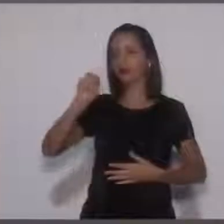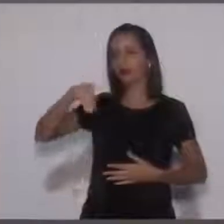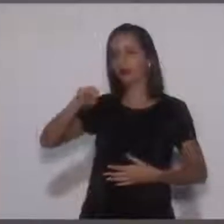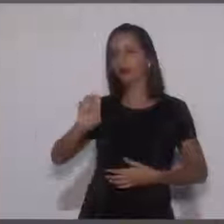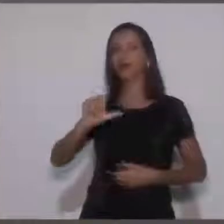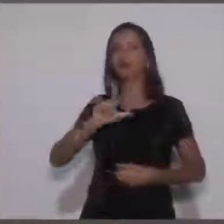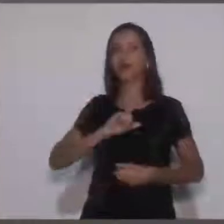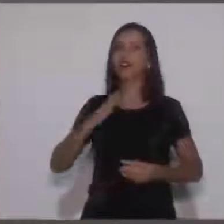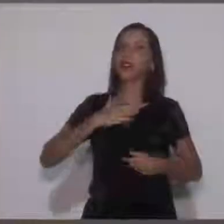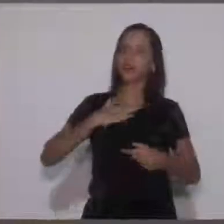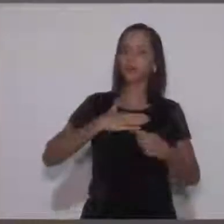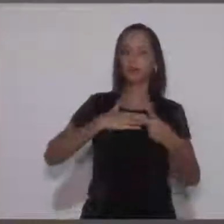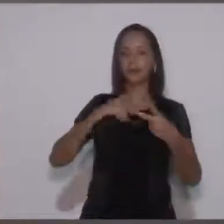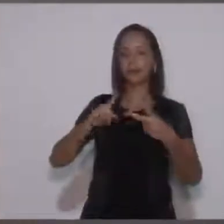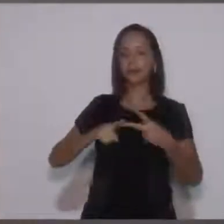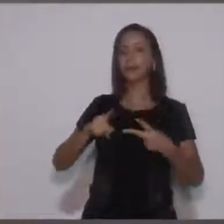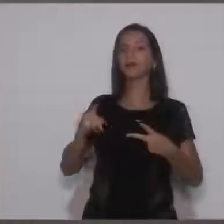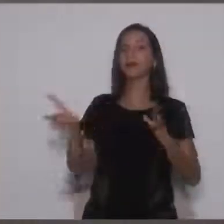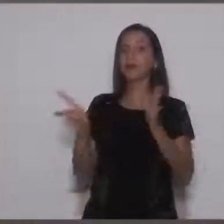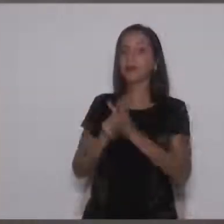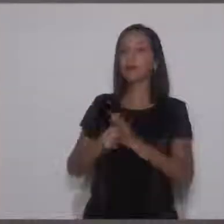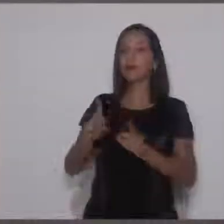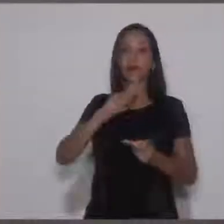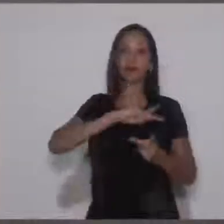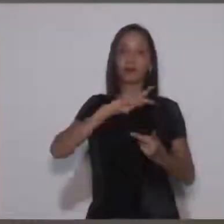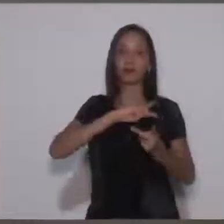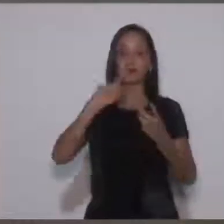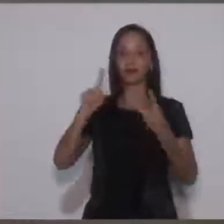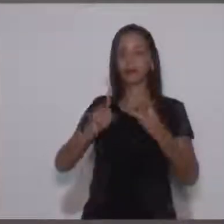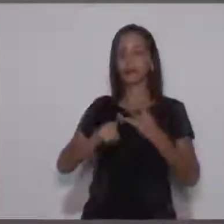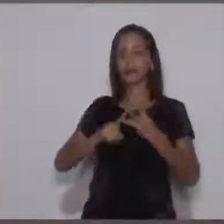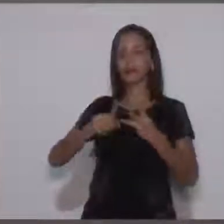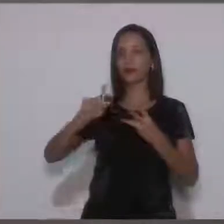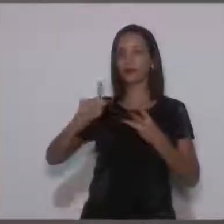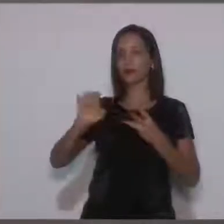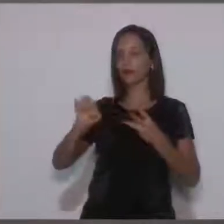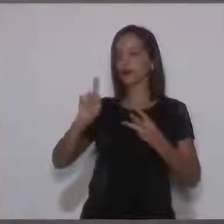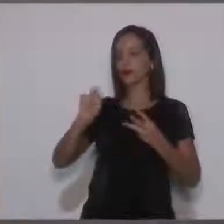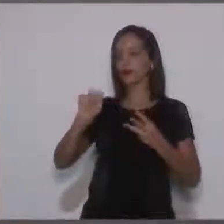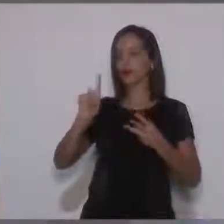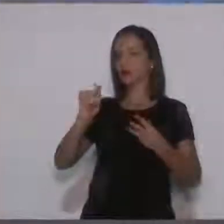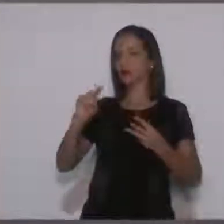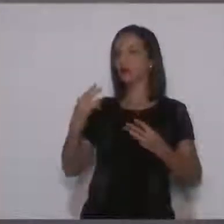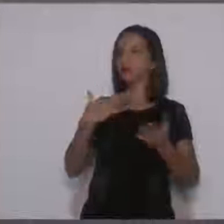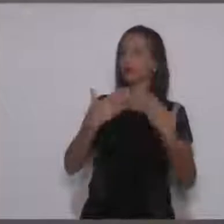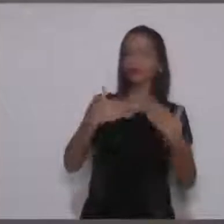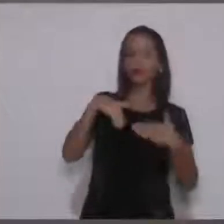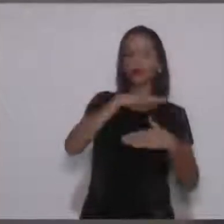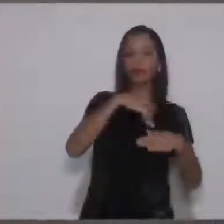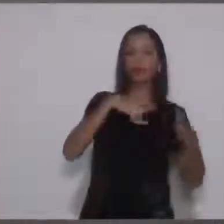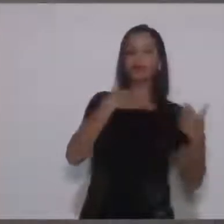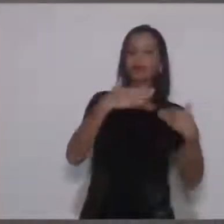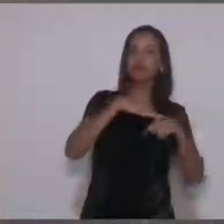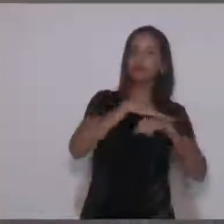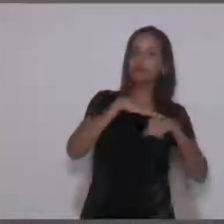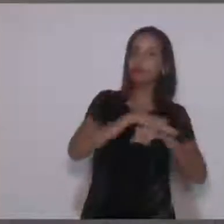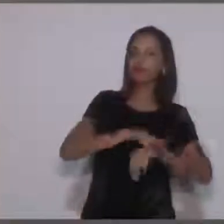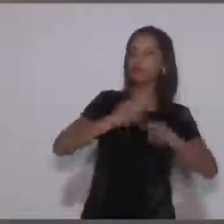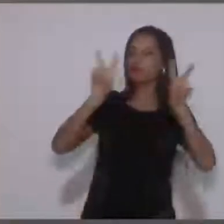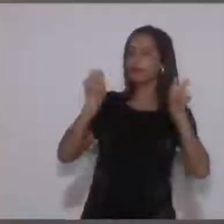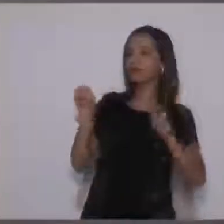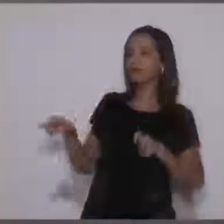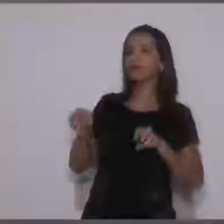vereador Geraldinho Canguçu, estávamos conversando, enquanto você falava, a respeito dos